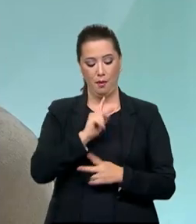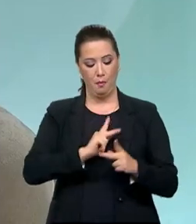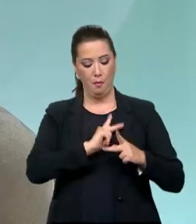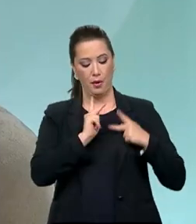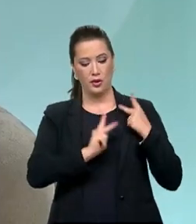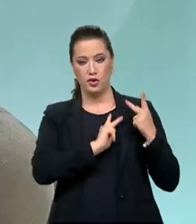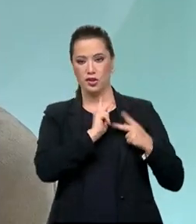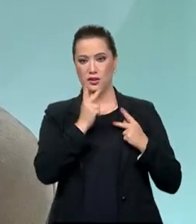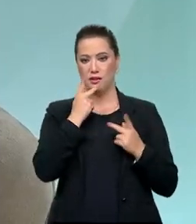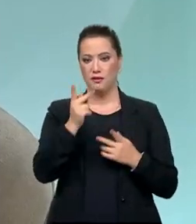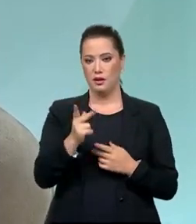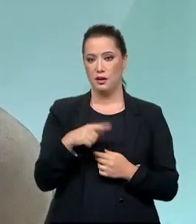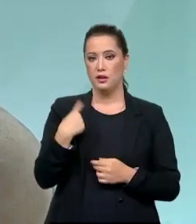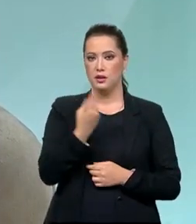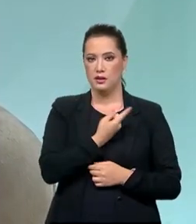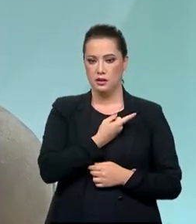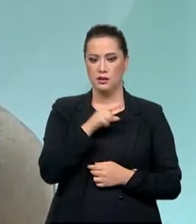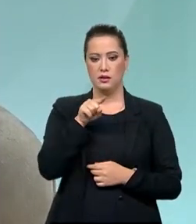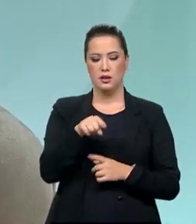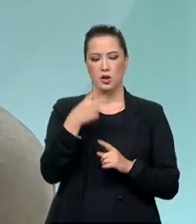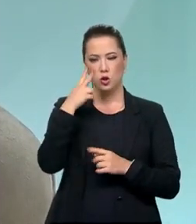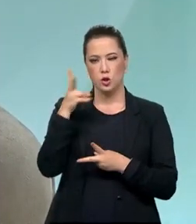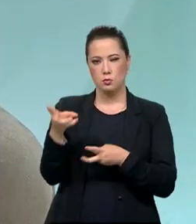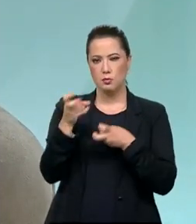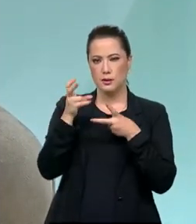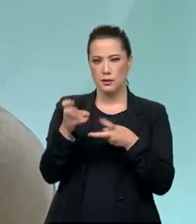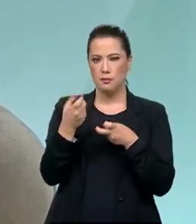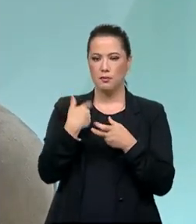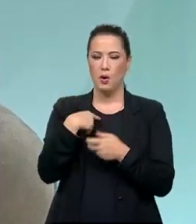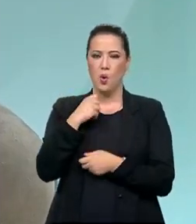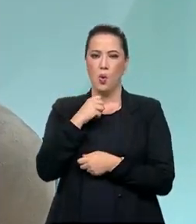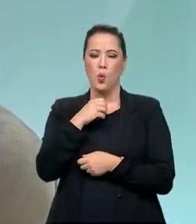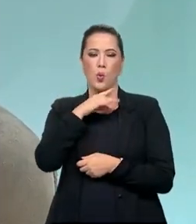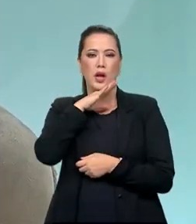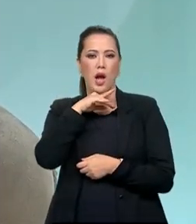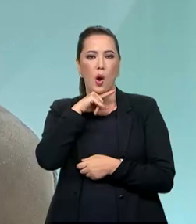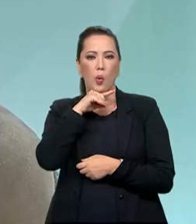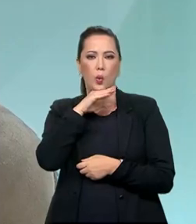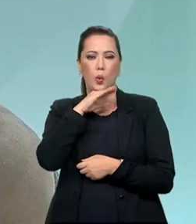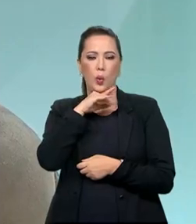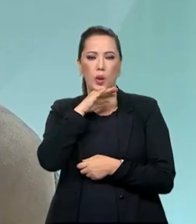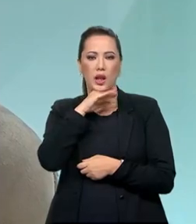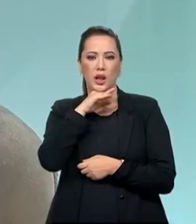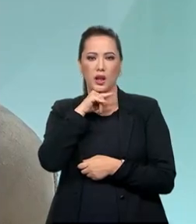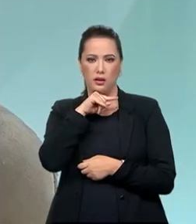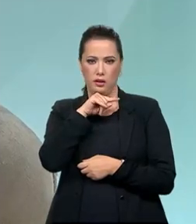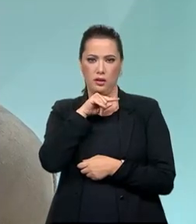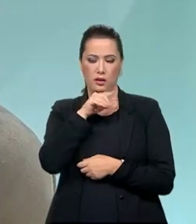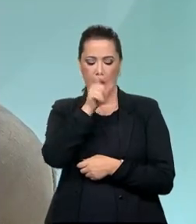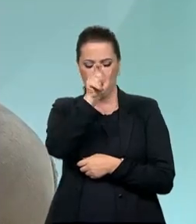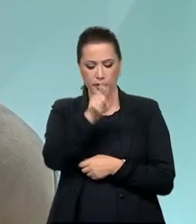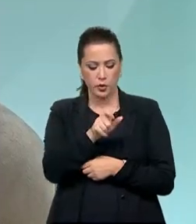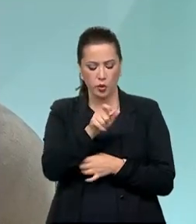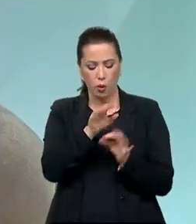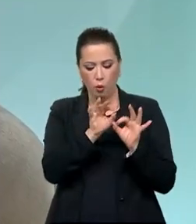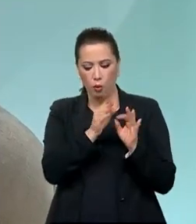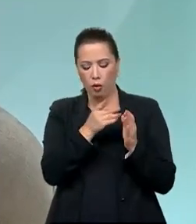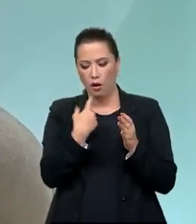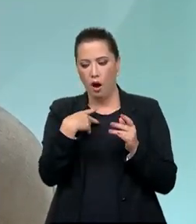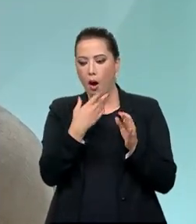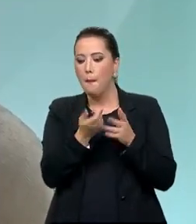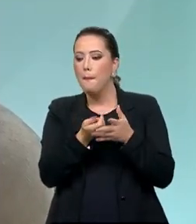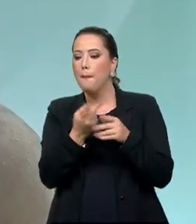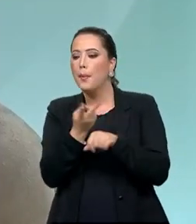ela fala, se nós pegarmos o fio da amargura para o ser humano, ele começa na família. Então, a pessoa sofre lá porque